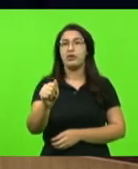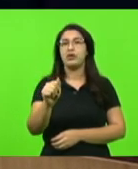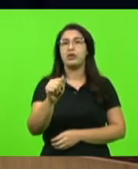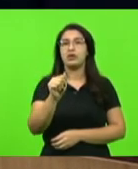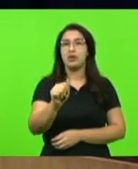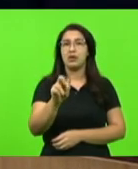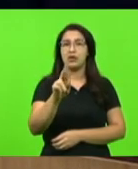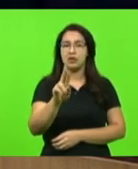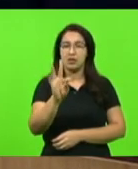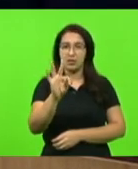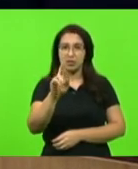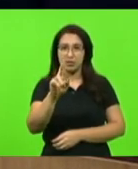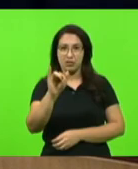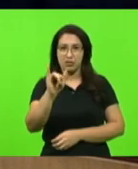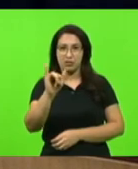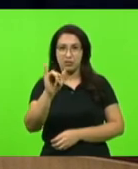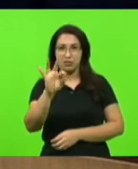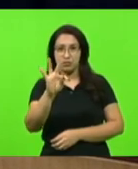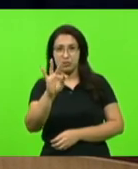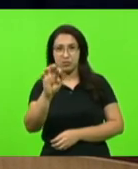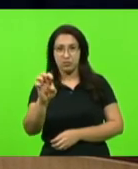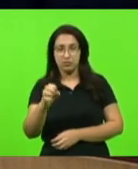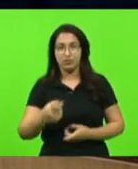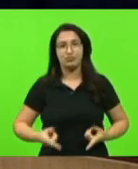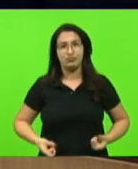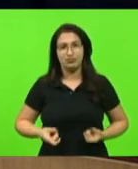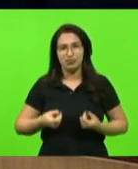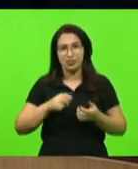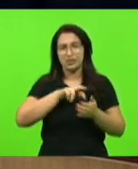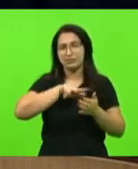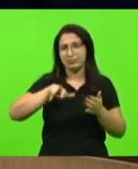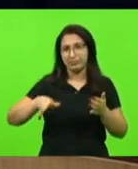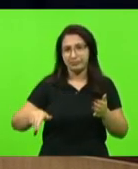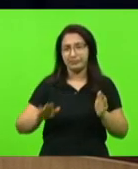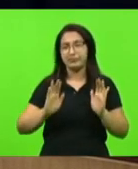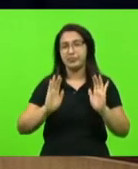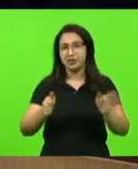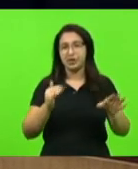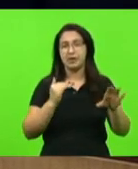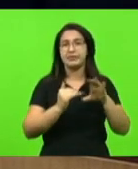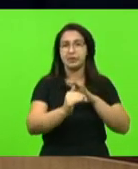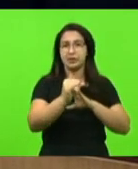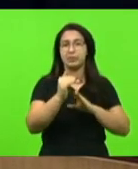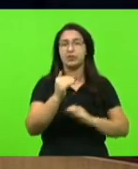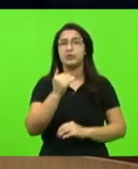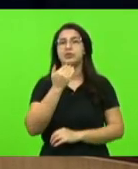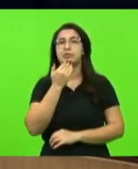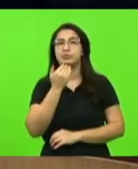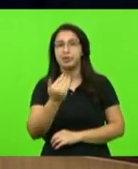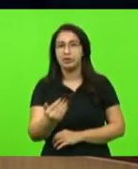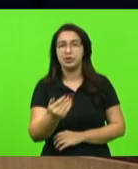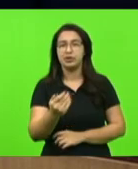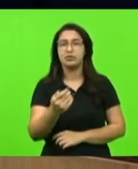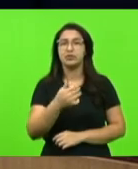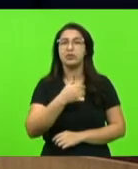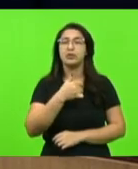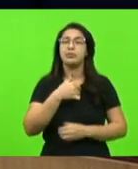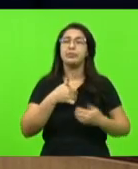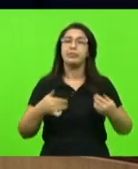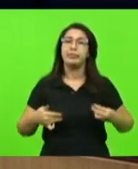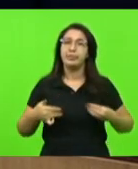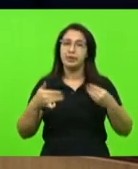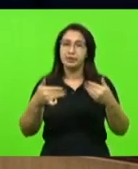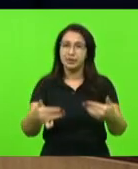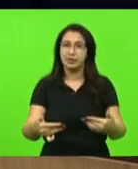apelo e peço também o apoio à proposição que nós encaminhamos ao Ministério da Economia para a